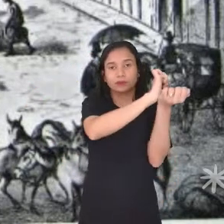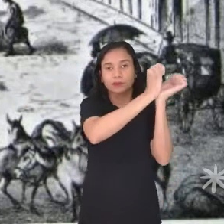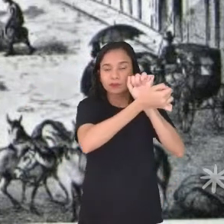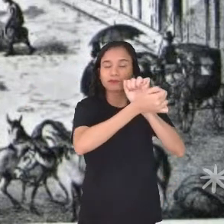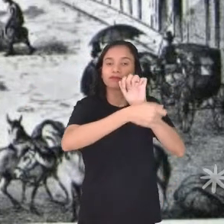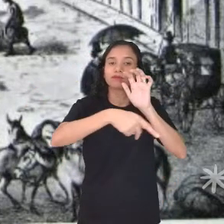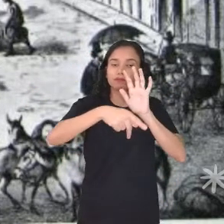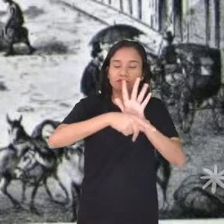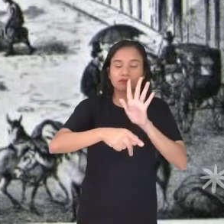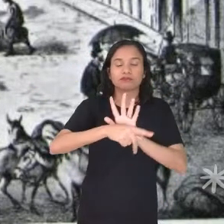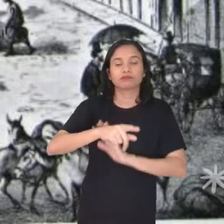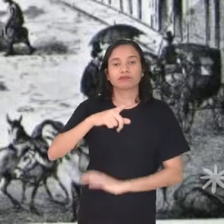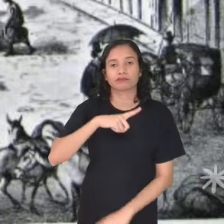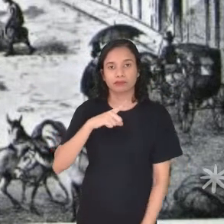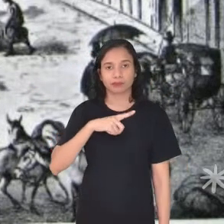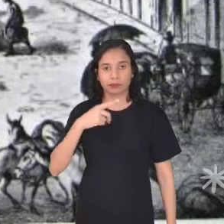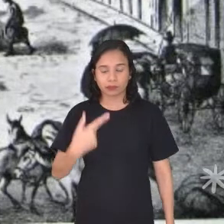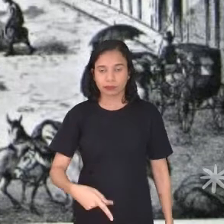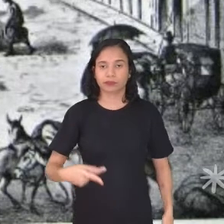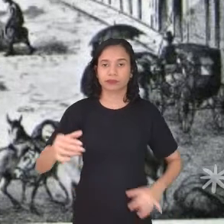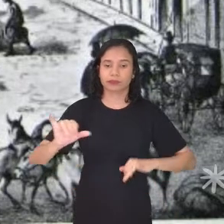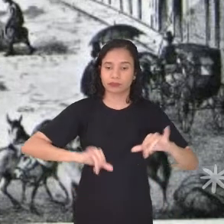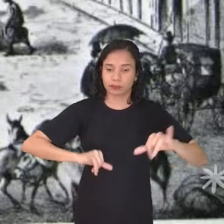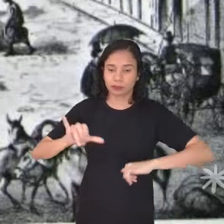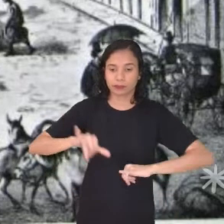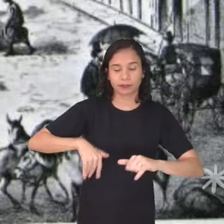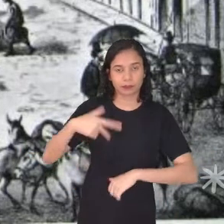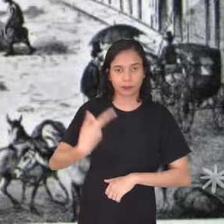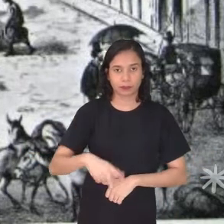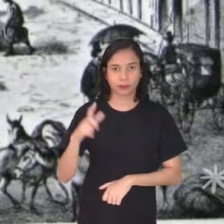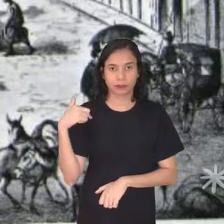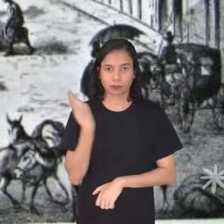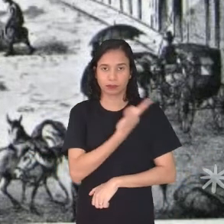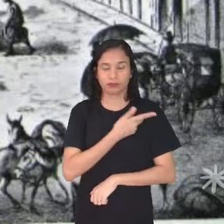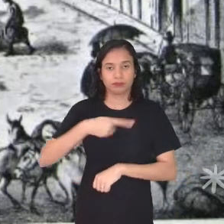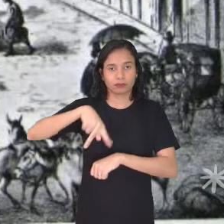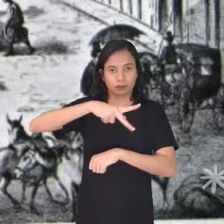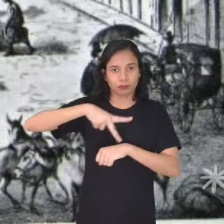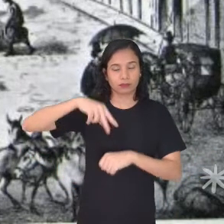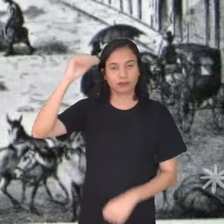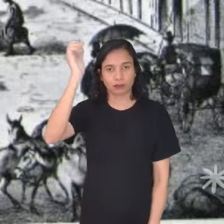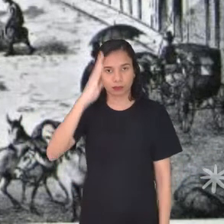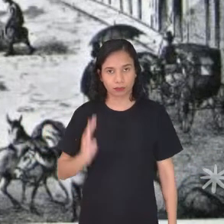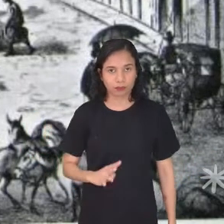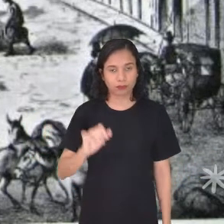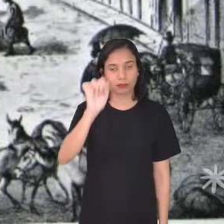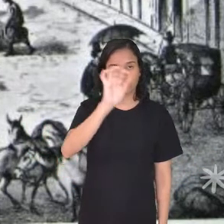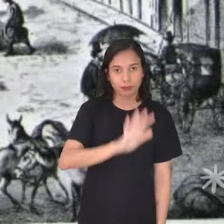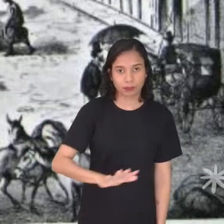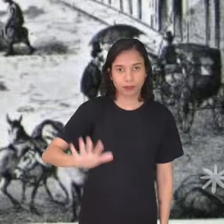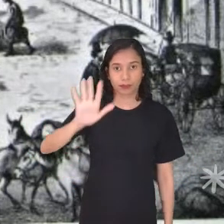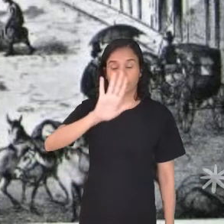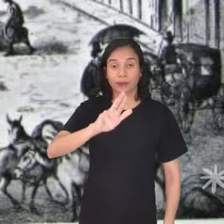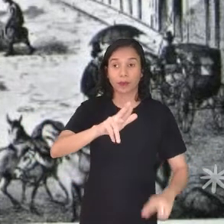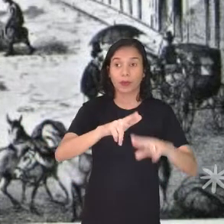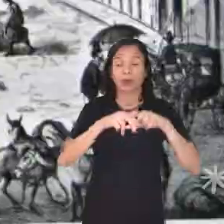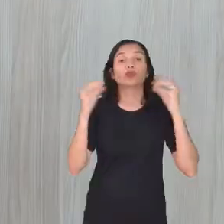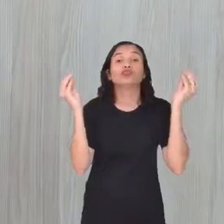foram brutalmente escravizados aqui no nosso país, como um todo, né? Vamos mandar um